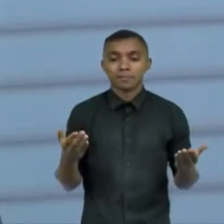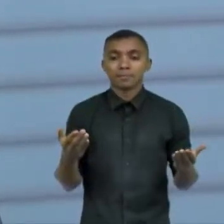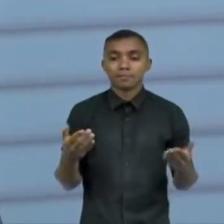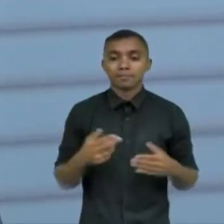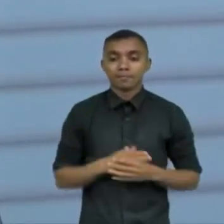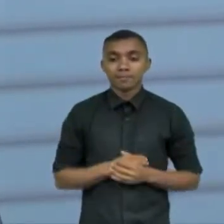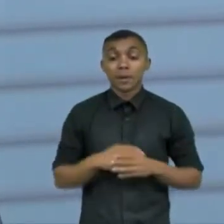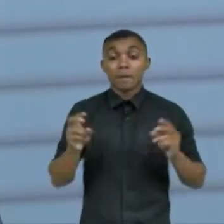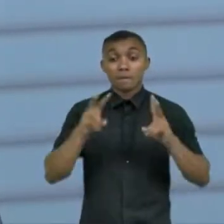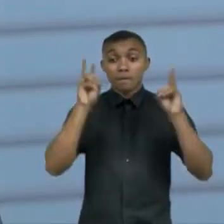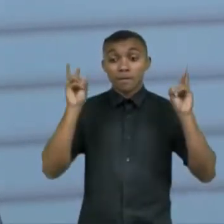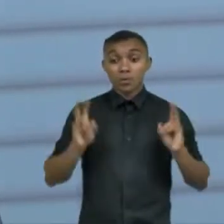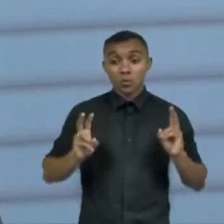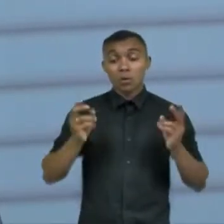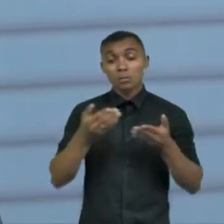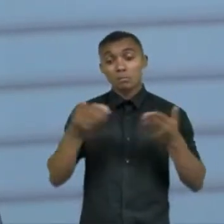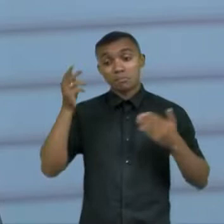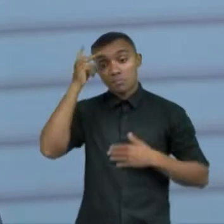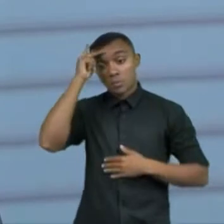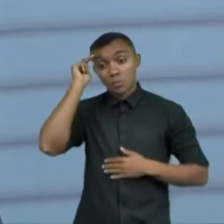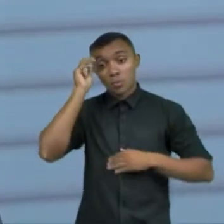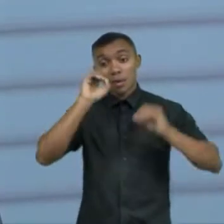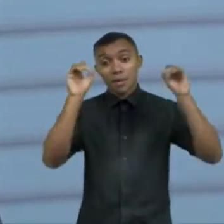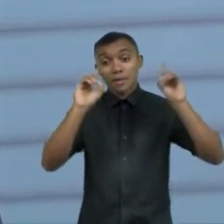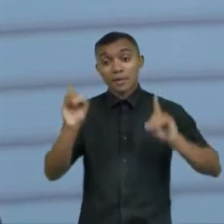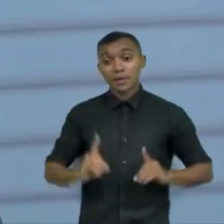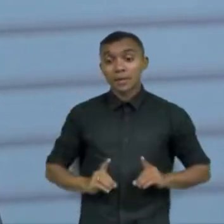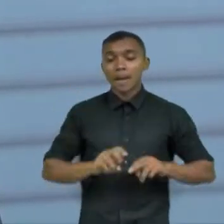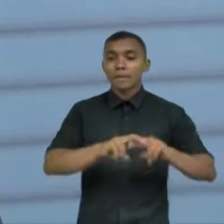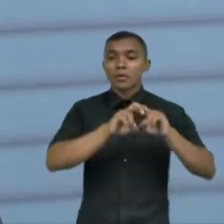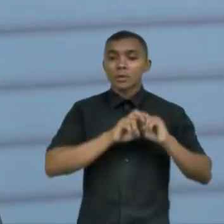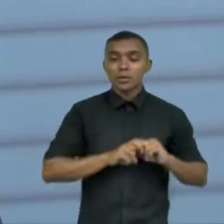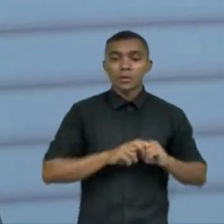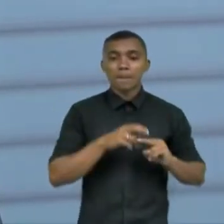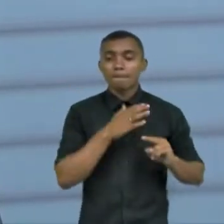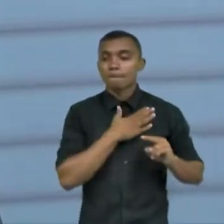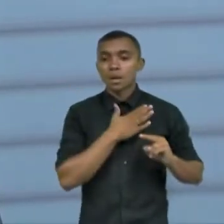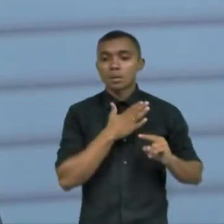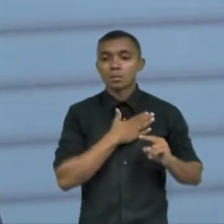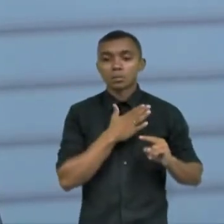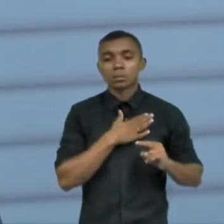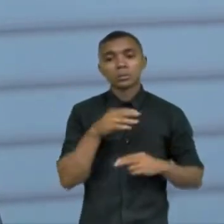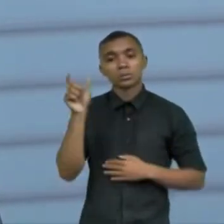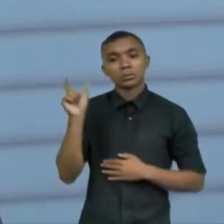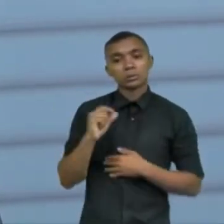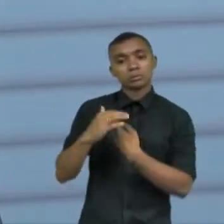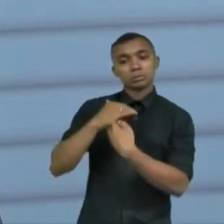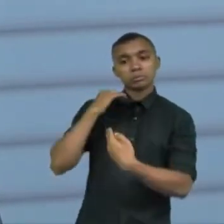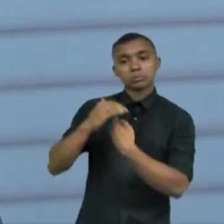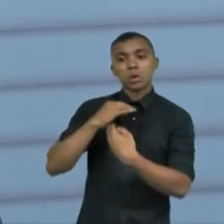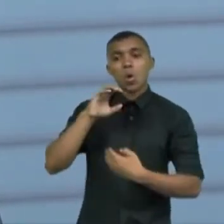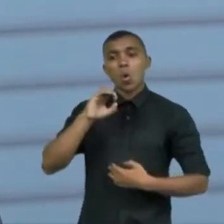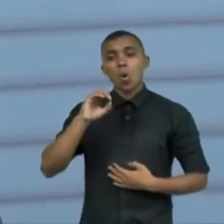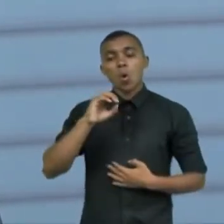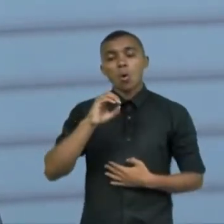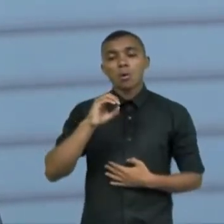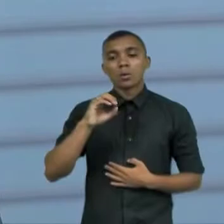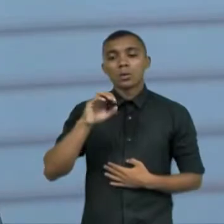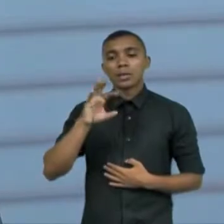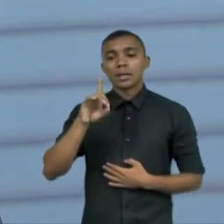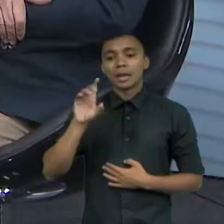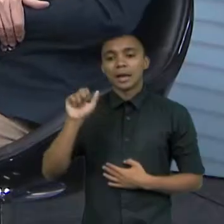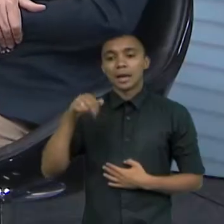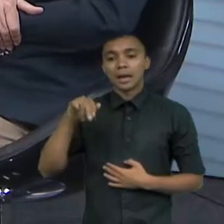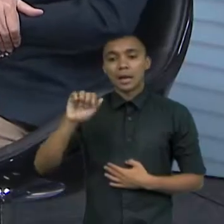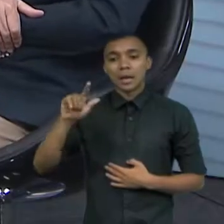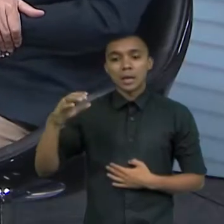questão que envolvesse a pessoa com deficiência e ao final meu orientador doutor Danilo Fontenelle que é juiz federal doutor Danilo juiz